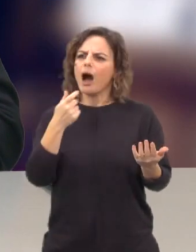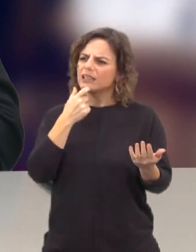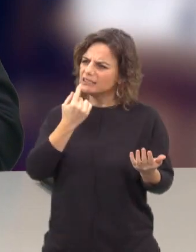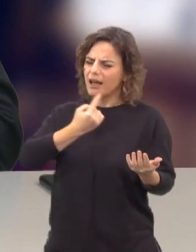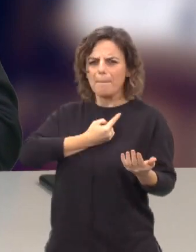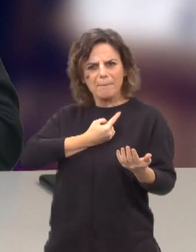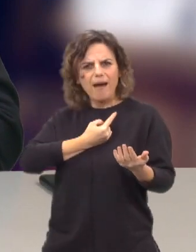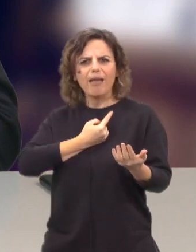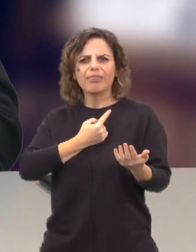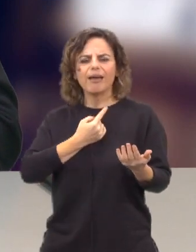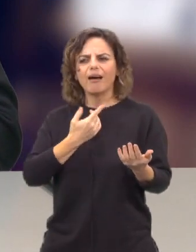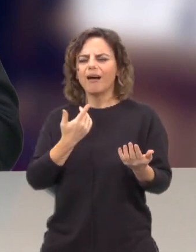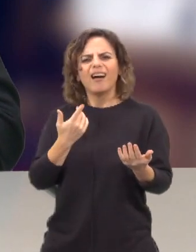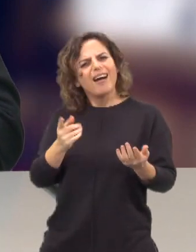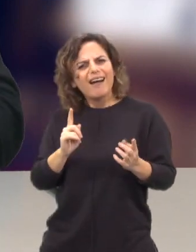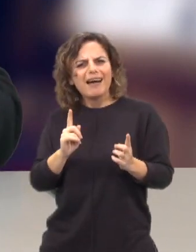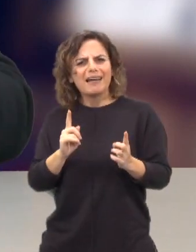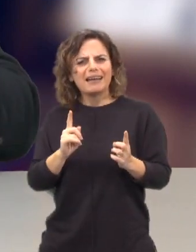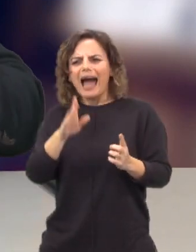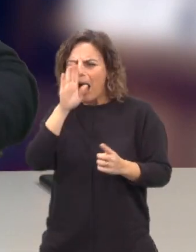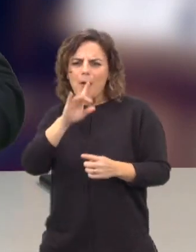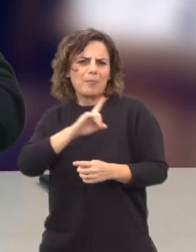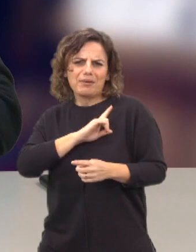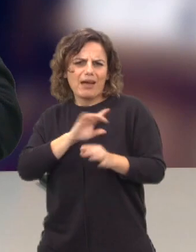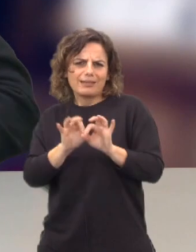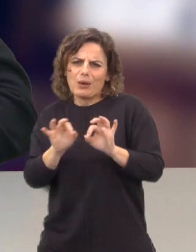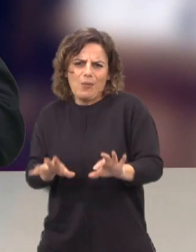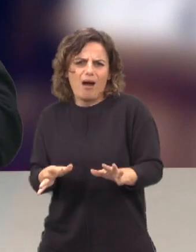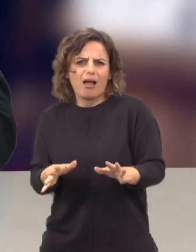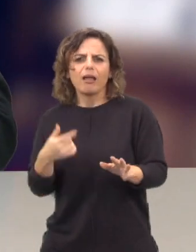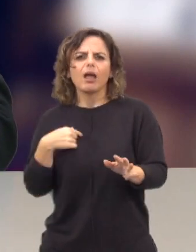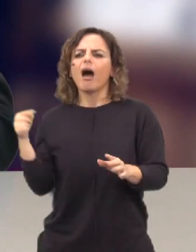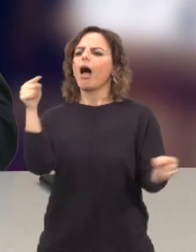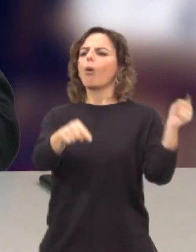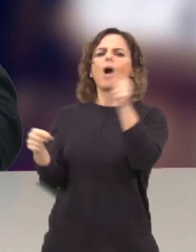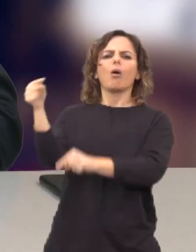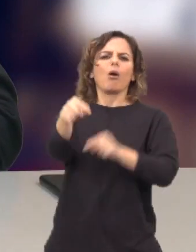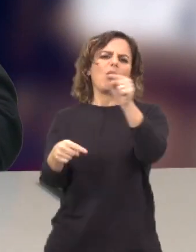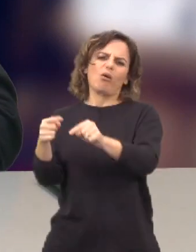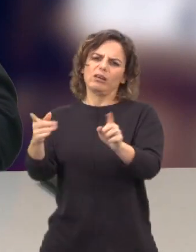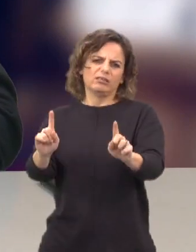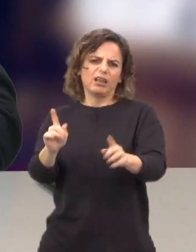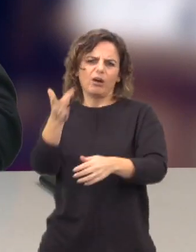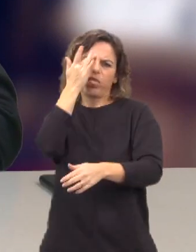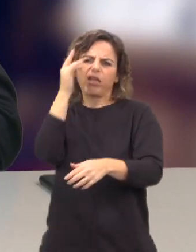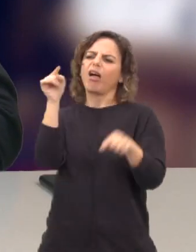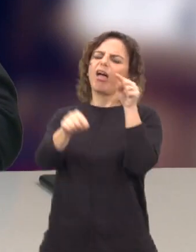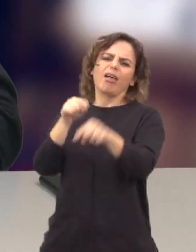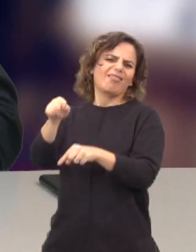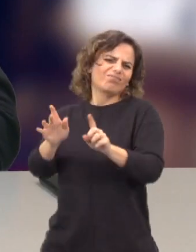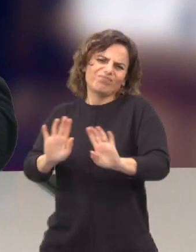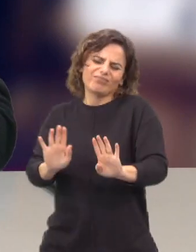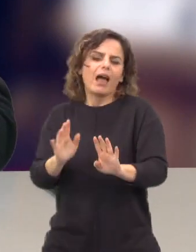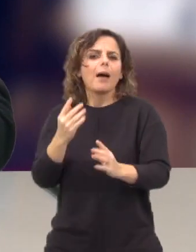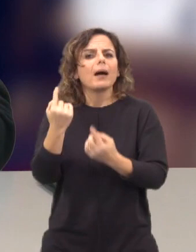pública para ter outro critério. E eu não quero apontar o dedo, seria fácil, mas eu acho que muitas vezes